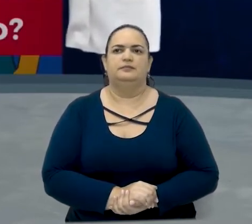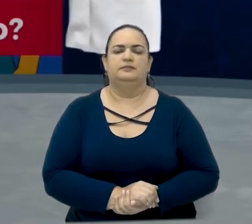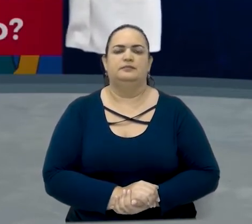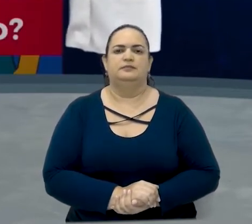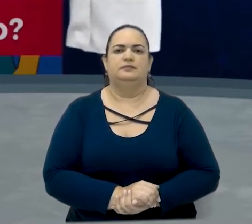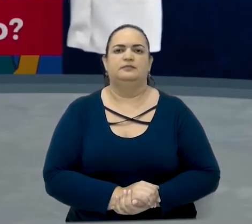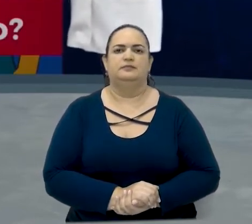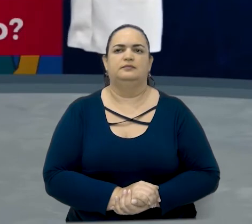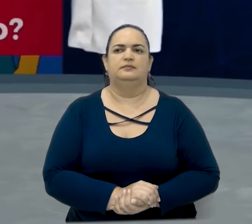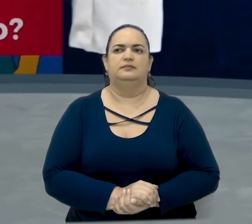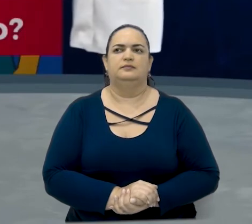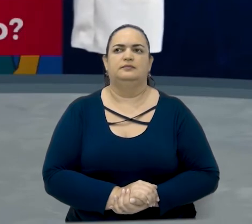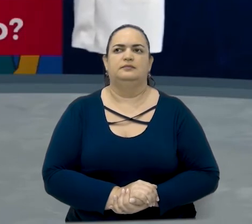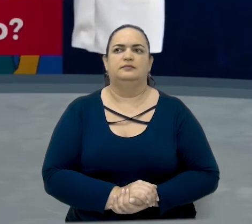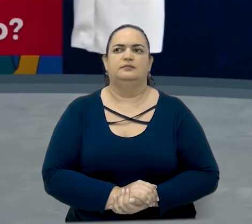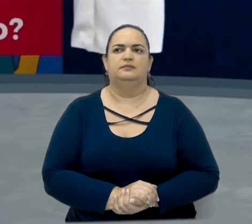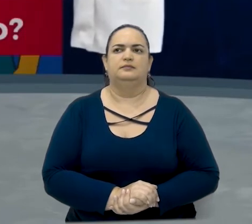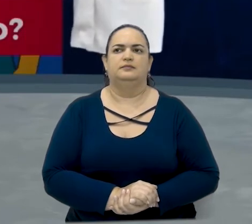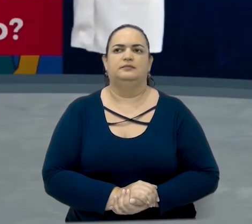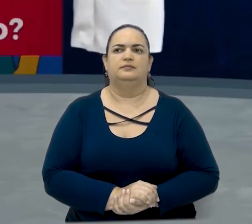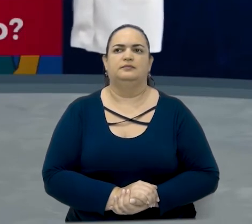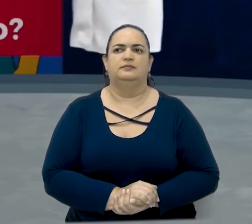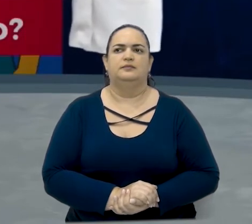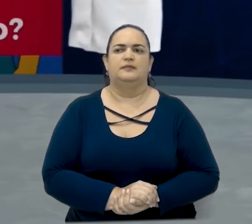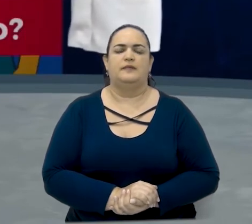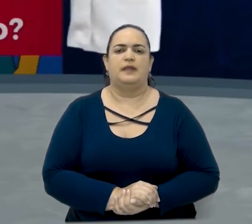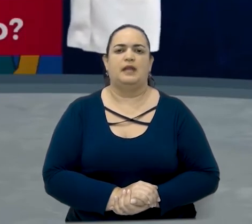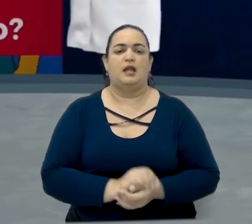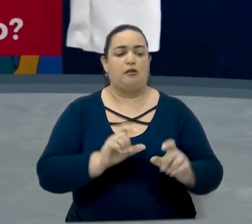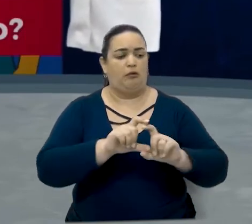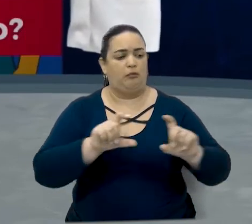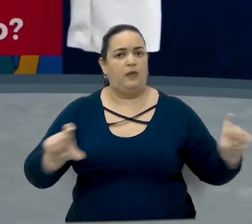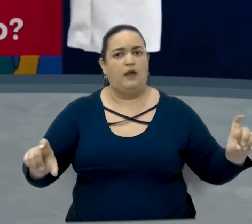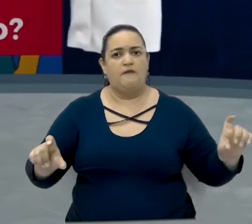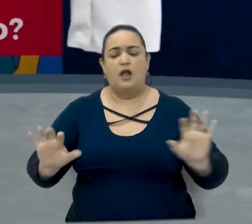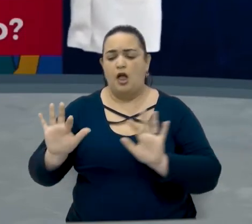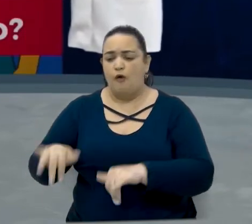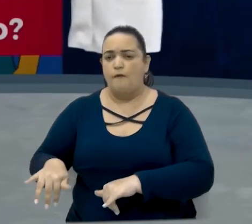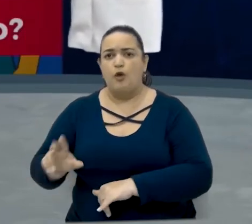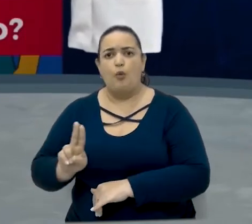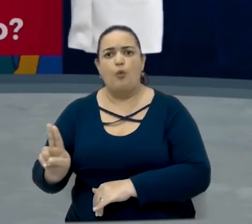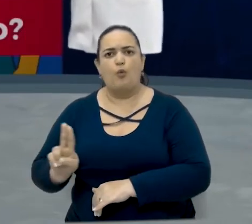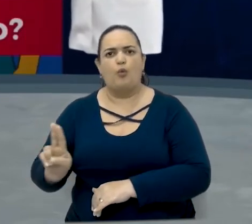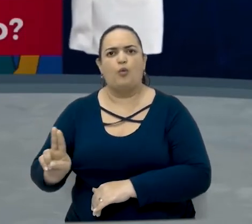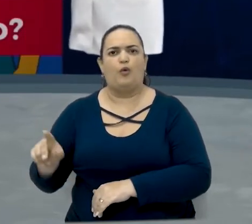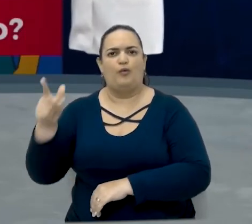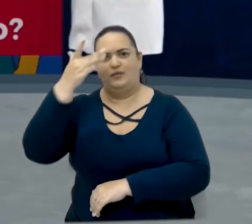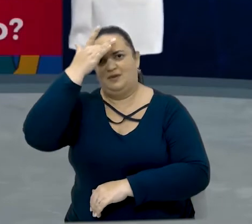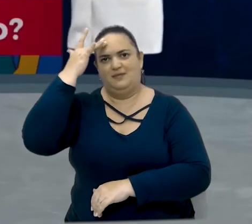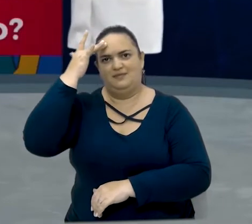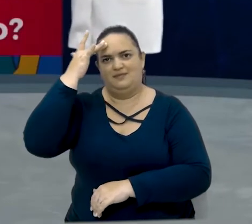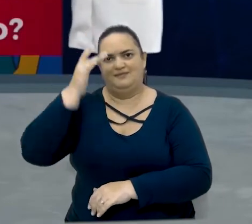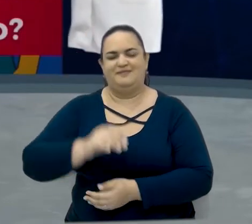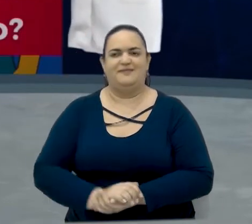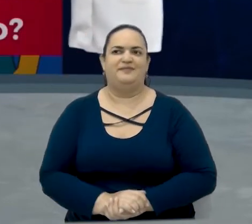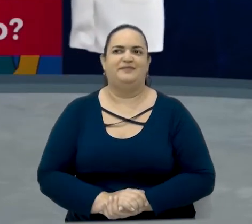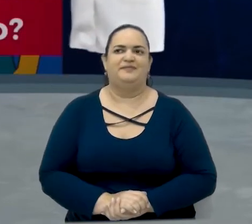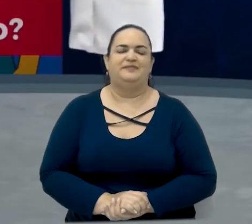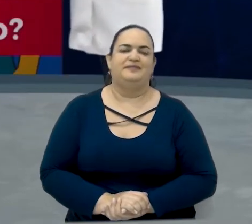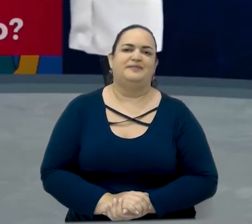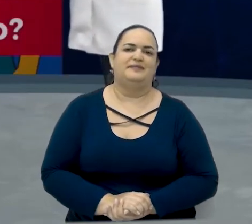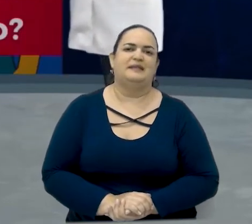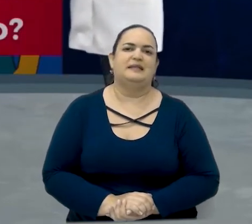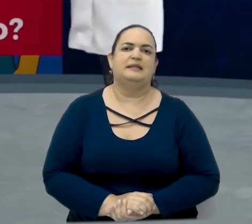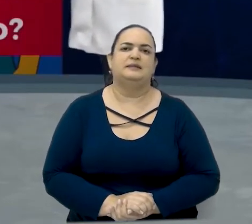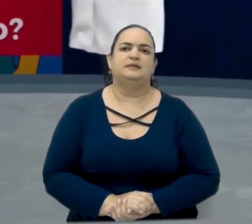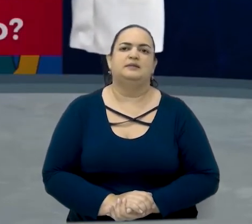from? Certo? E aí você coloca o nome das pessoas aqui. Ou então termina a pergunta aí mesmo. Where do you come from? De onde você é? Qual é o